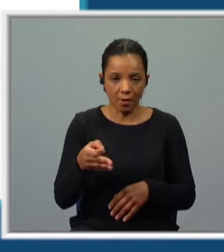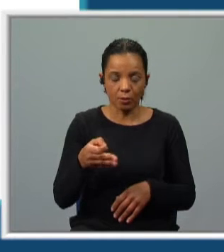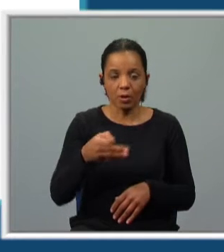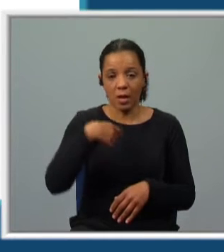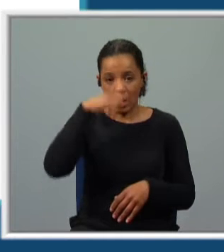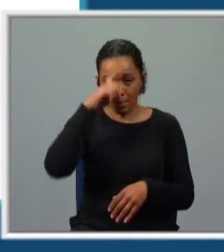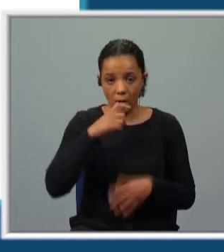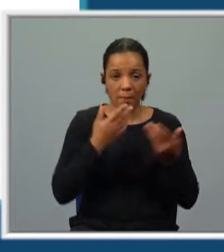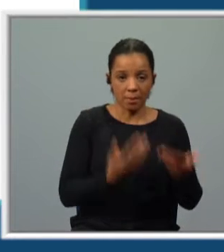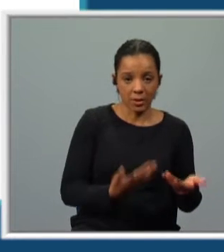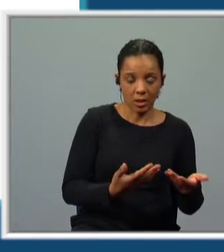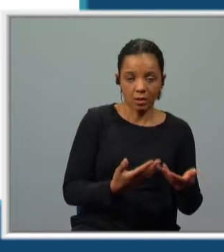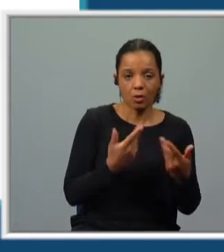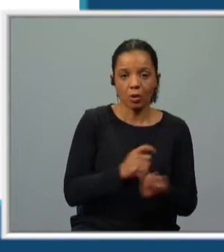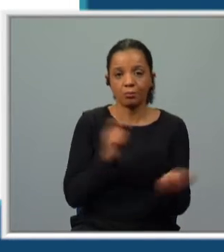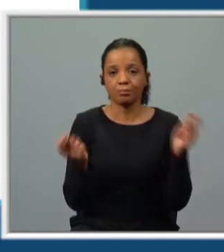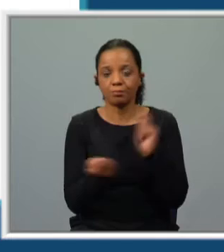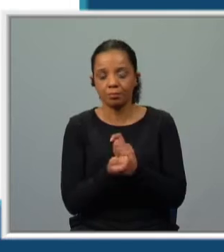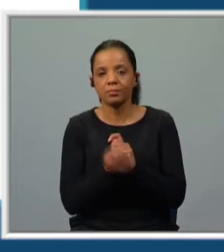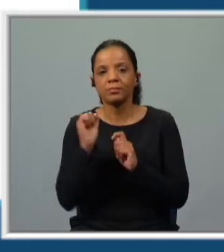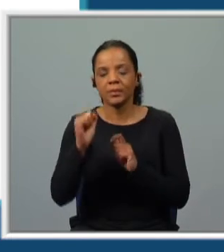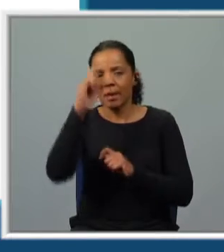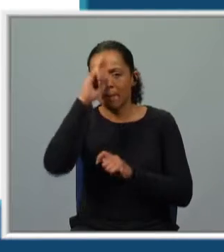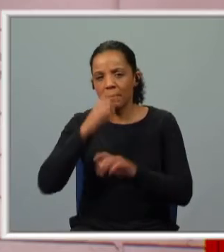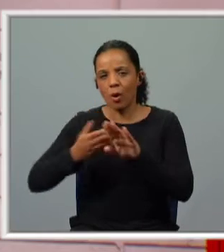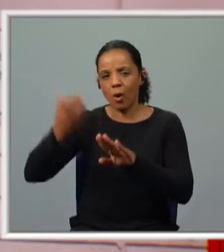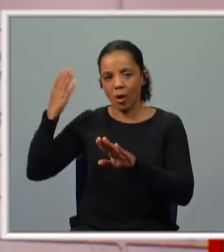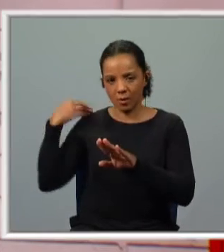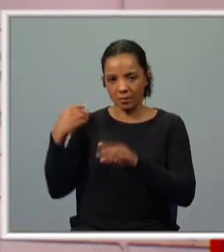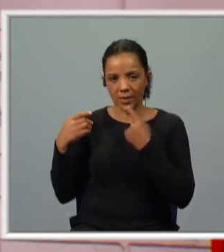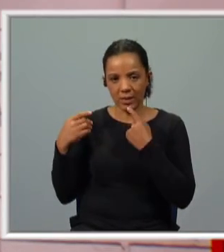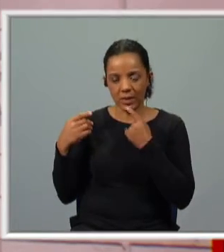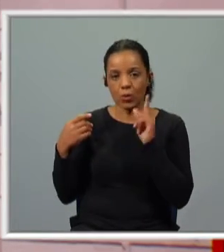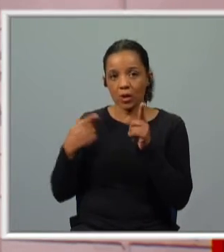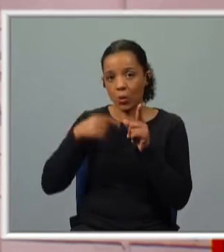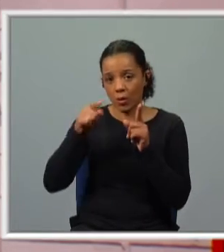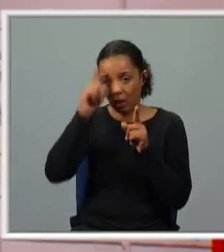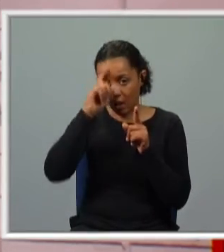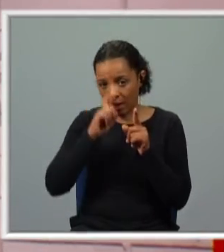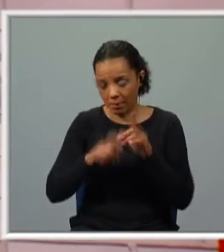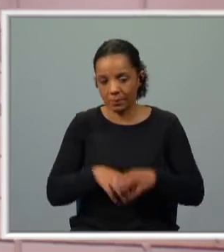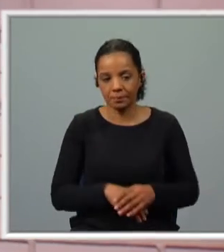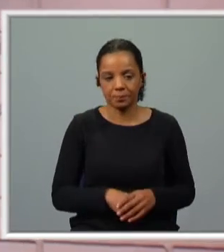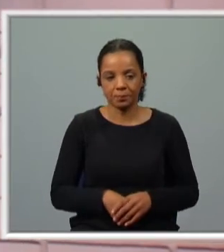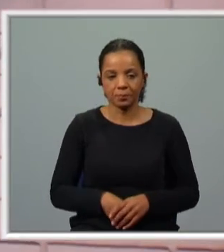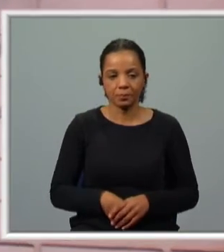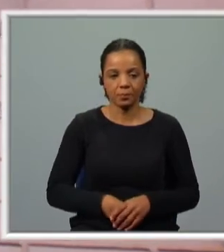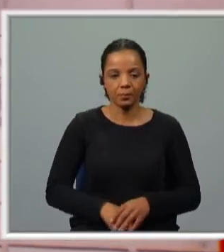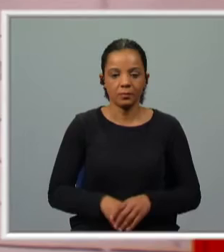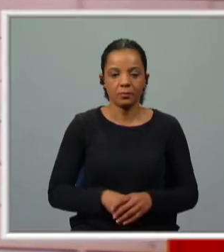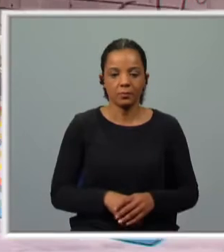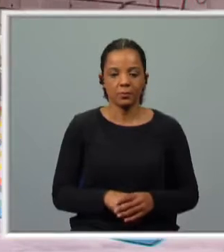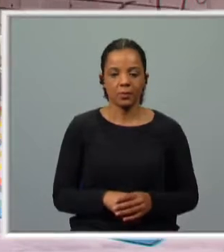estamos no tempo do presente e vamos passar para o tempo da memória do Mestre João, aquilo que ele recorda. Então,